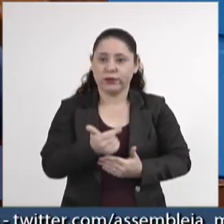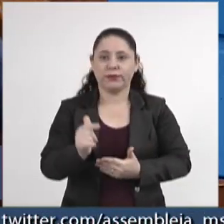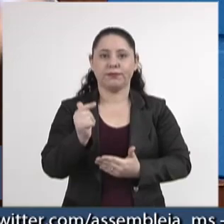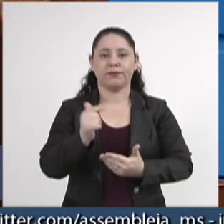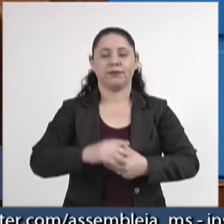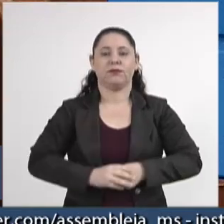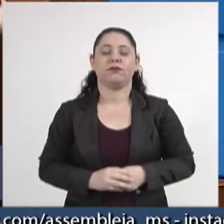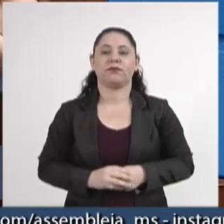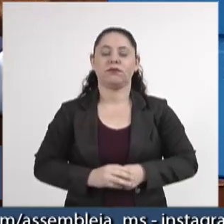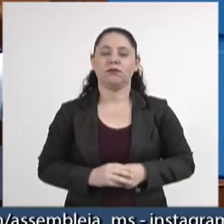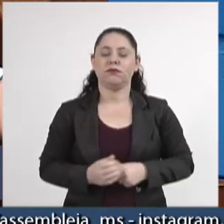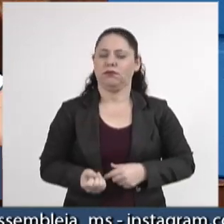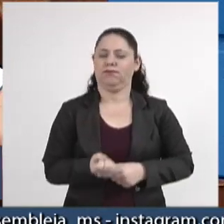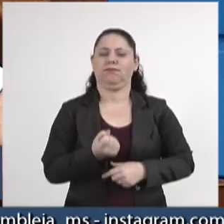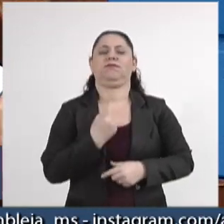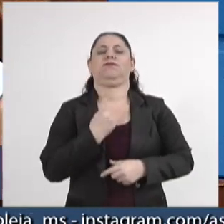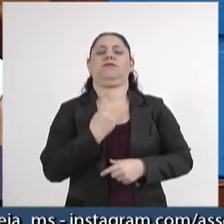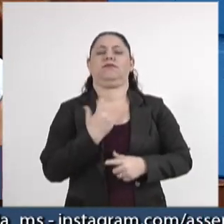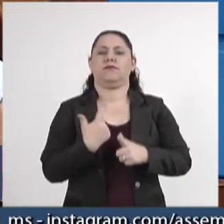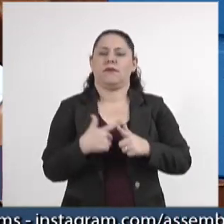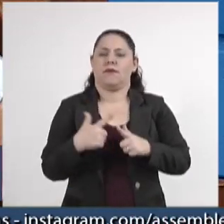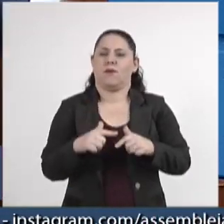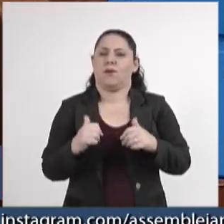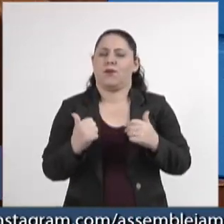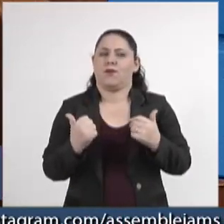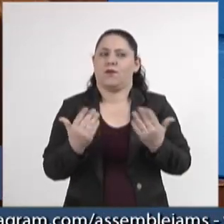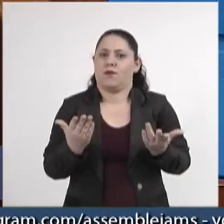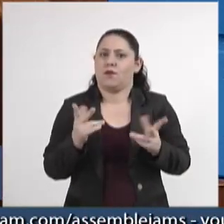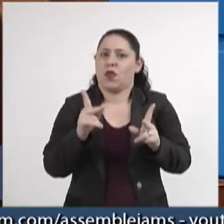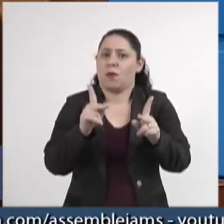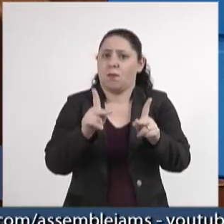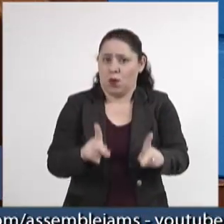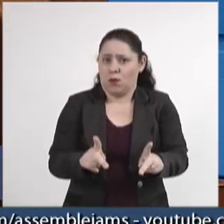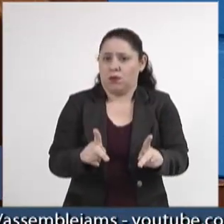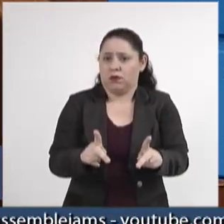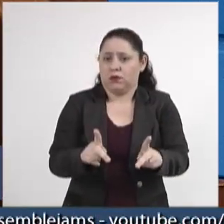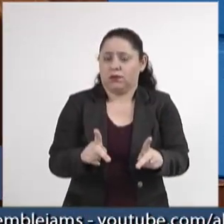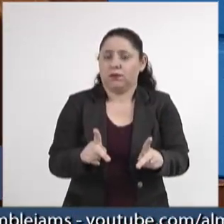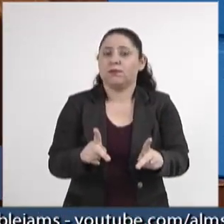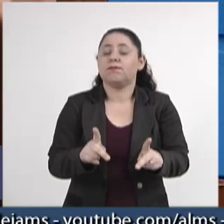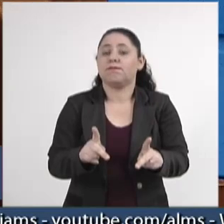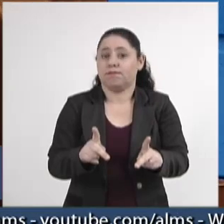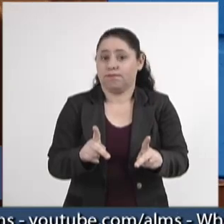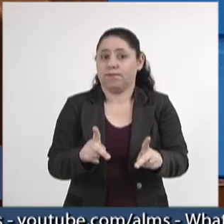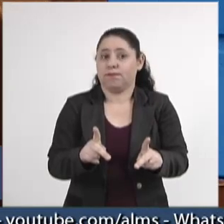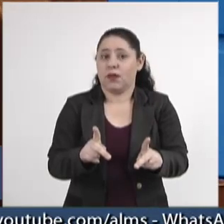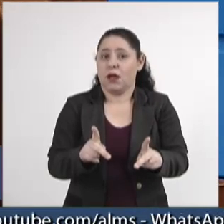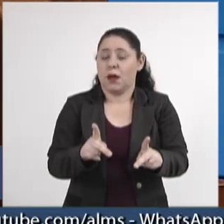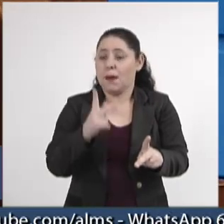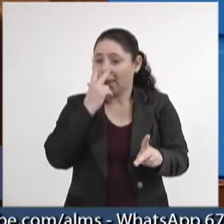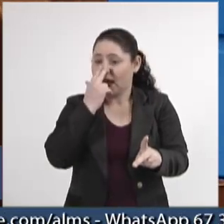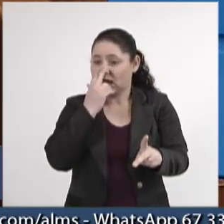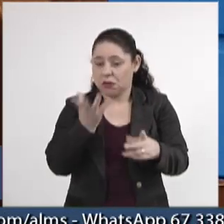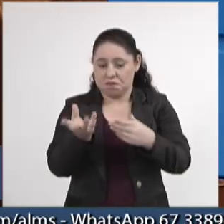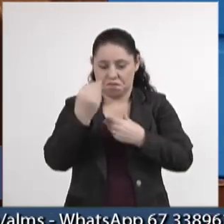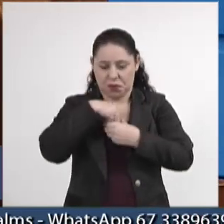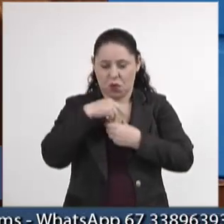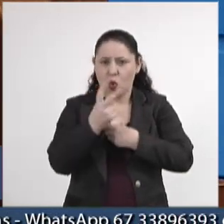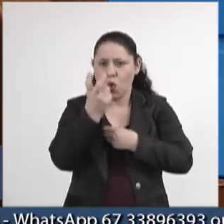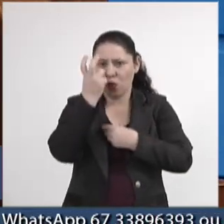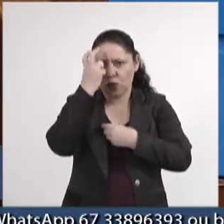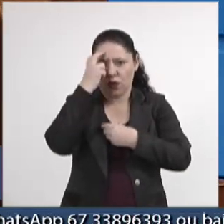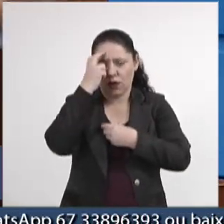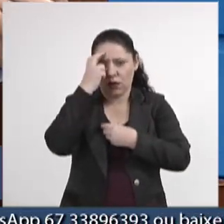Causa estranheza, porque a população, ela internalizou uma cultura